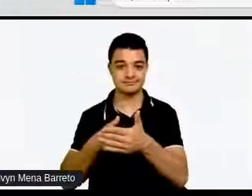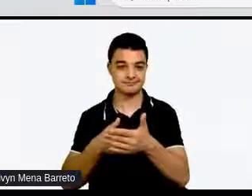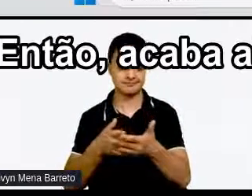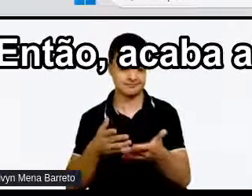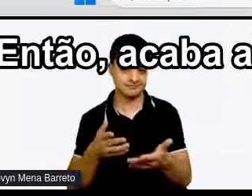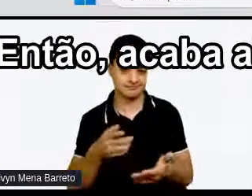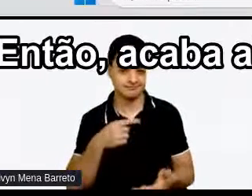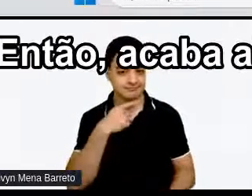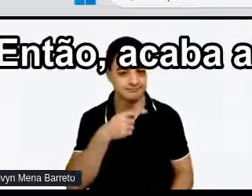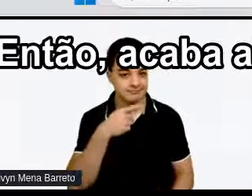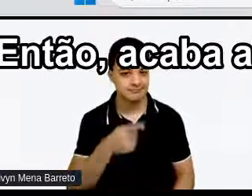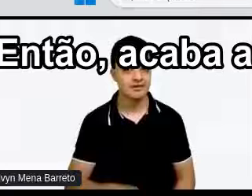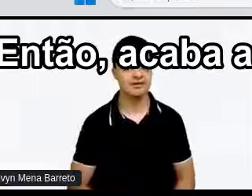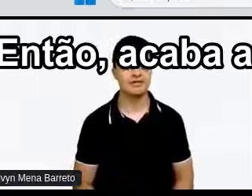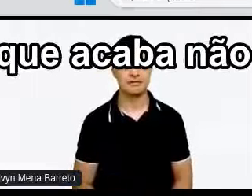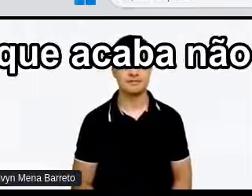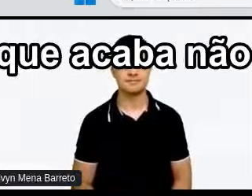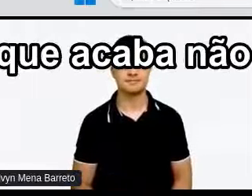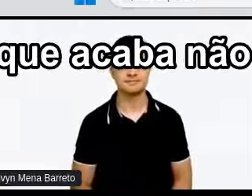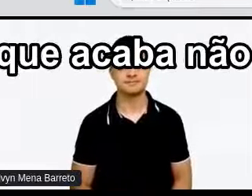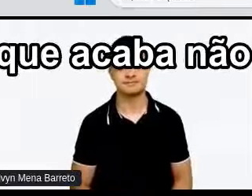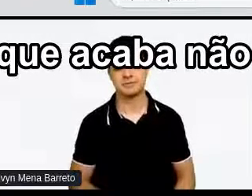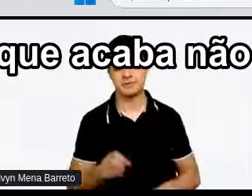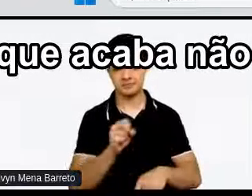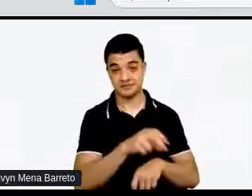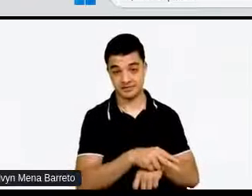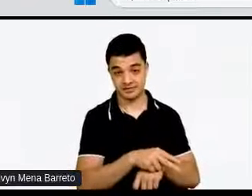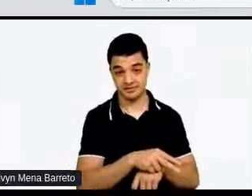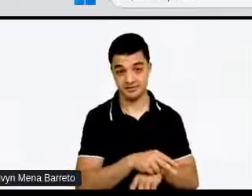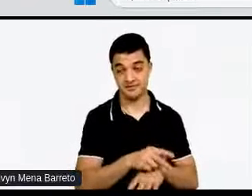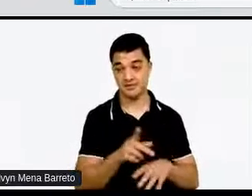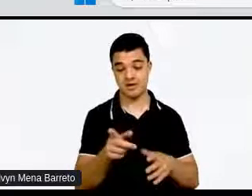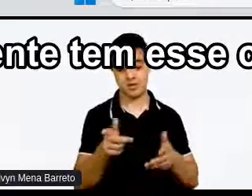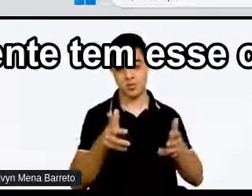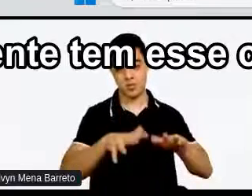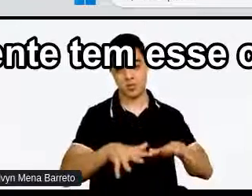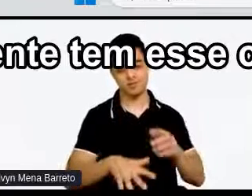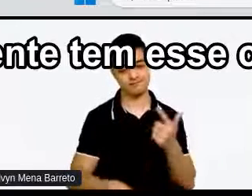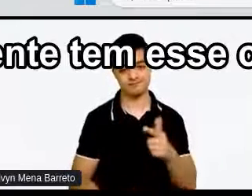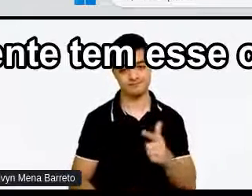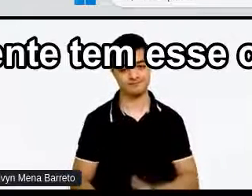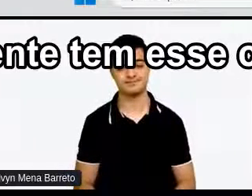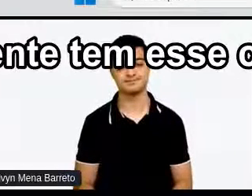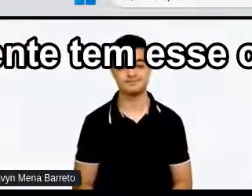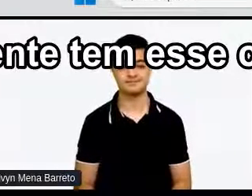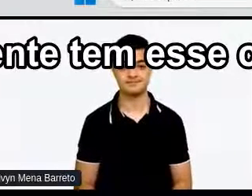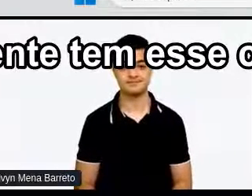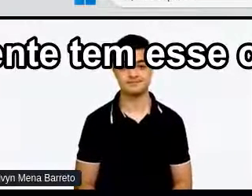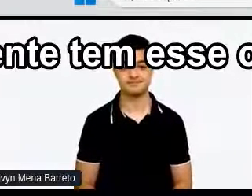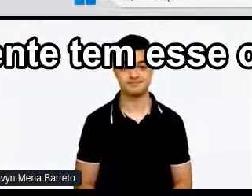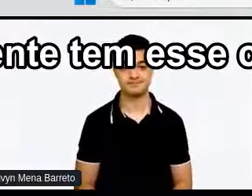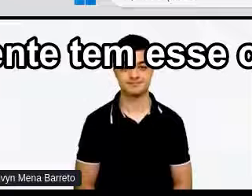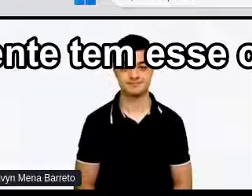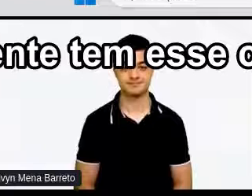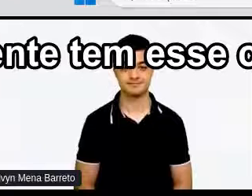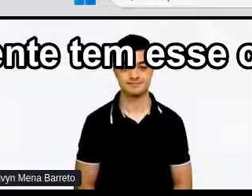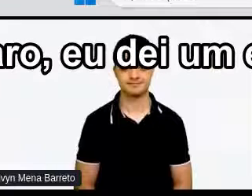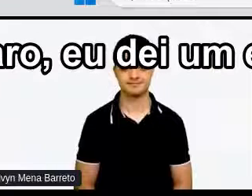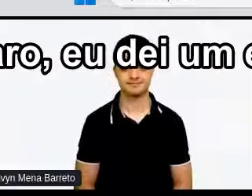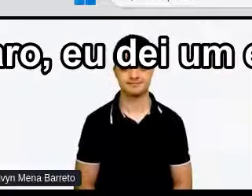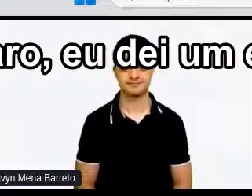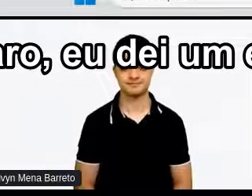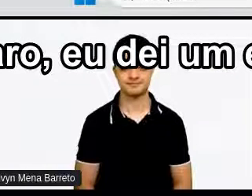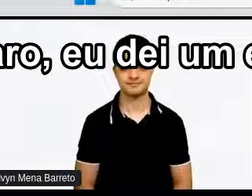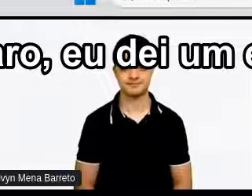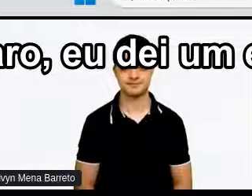Então ela acaba abrindo uma vaga Que acaba não sendo inclusiva Então a gente tem esse componente Da diversidade